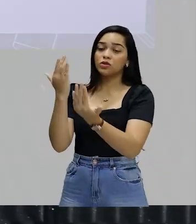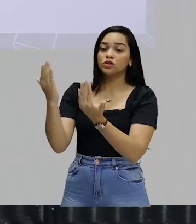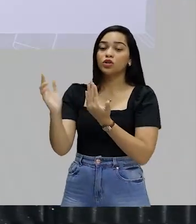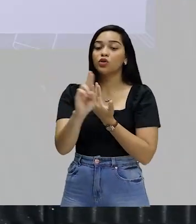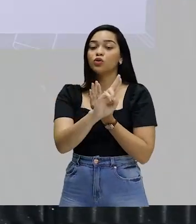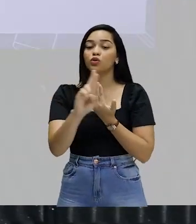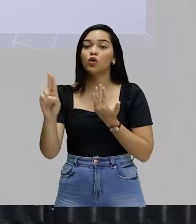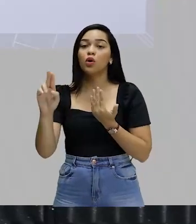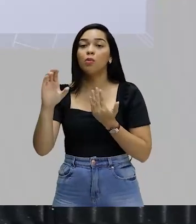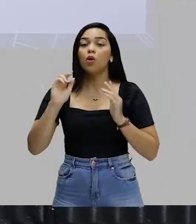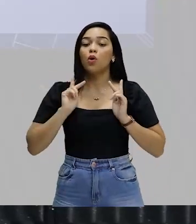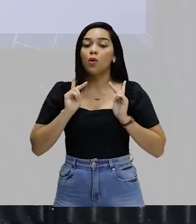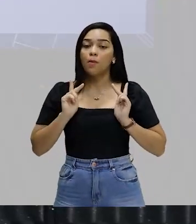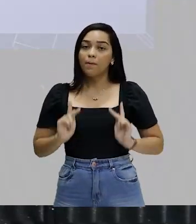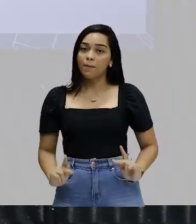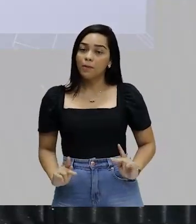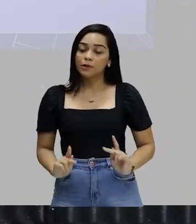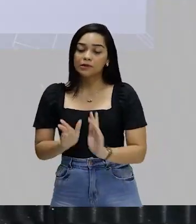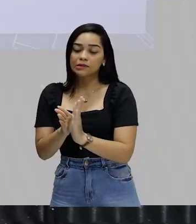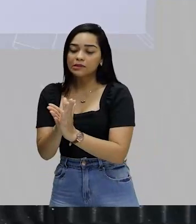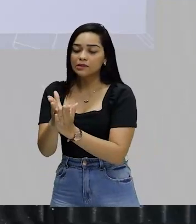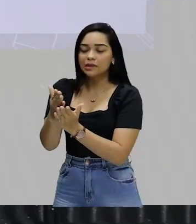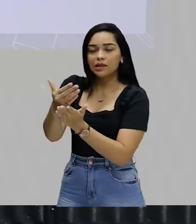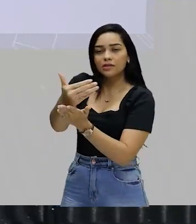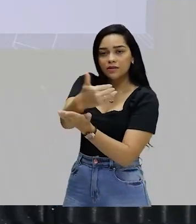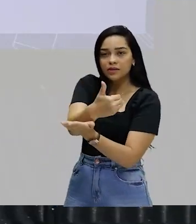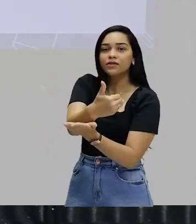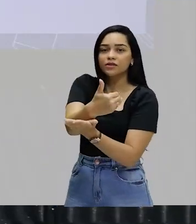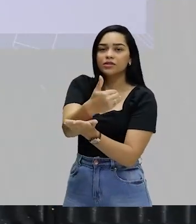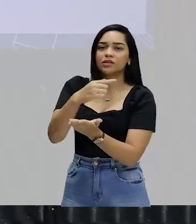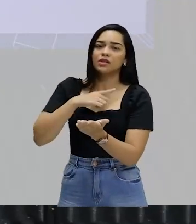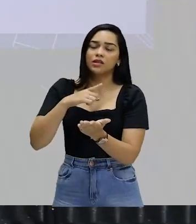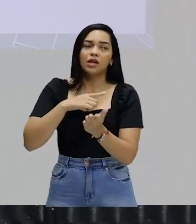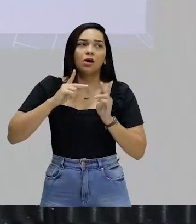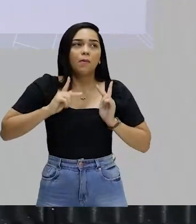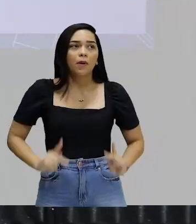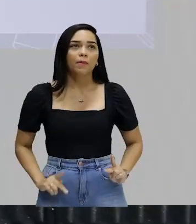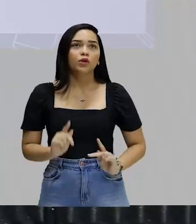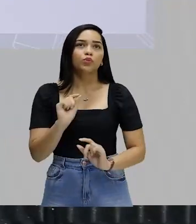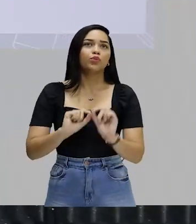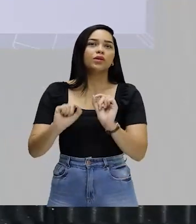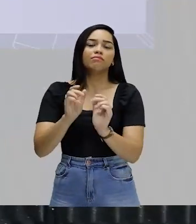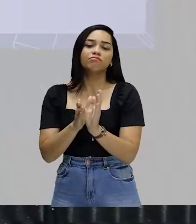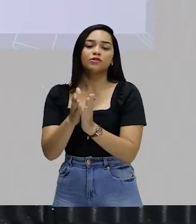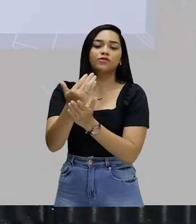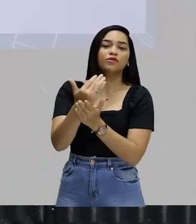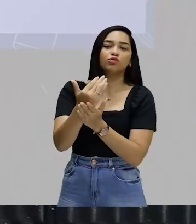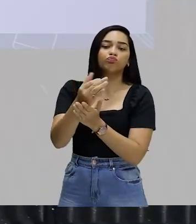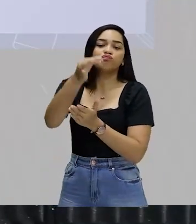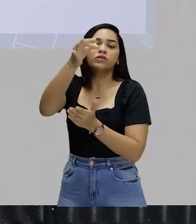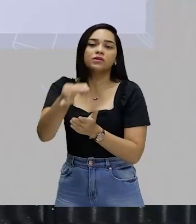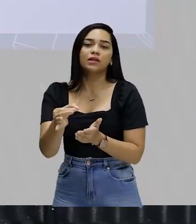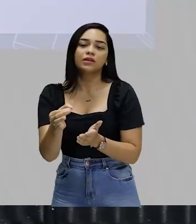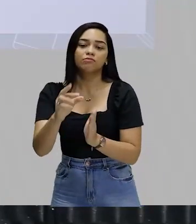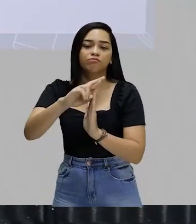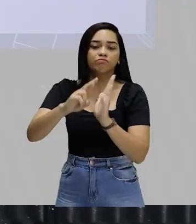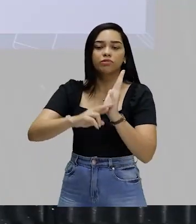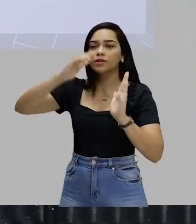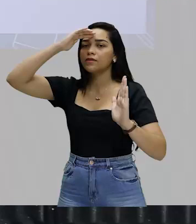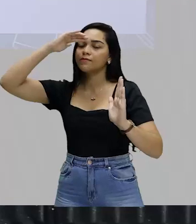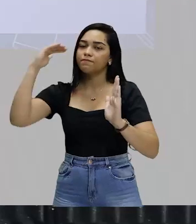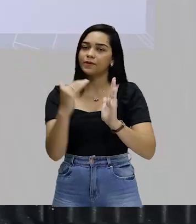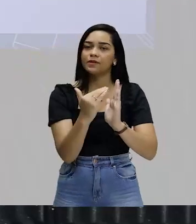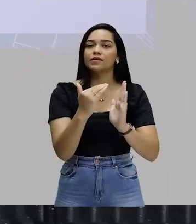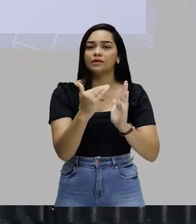chama de comportamento desviante. É aquele comportamento que desvia do padrão, que não está de acordo